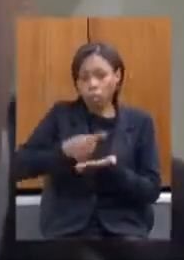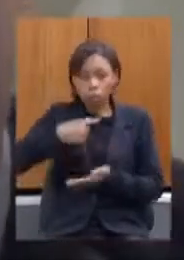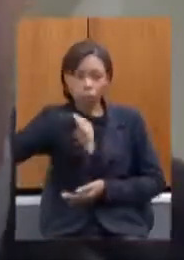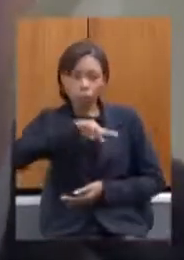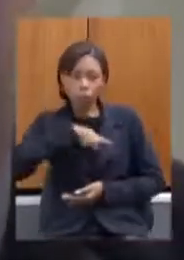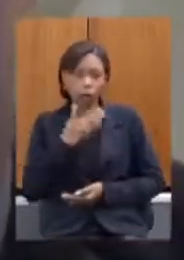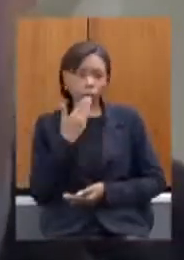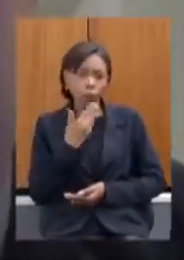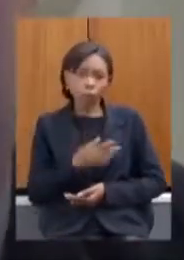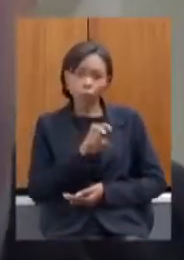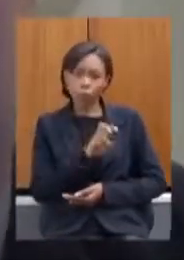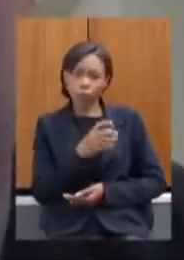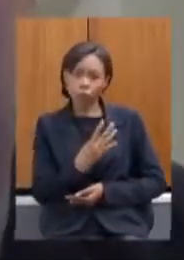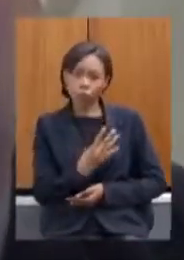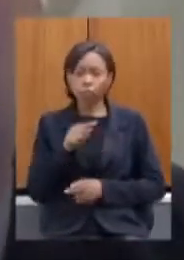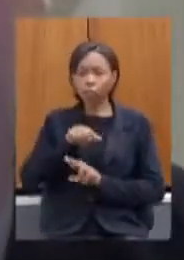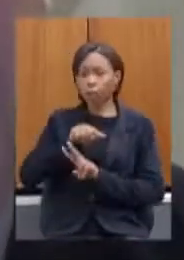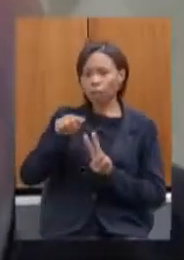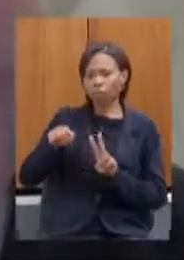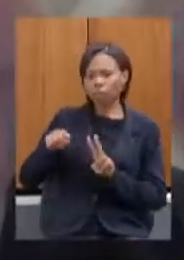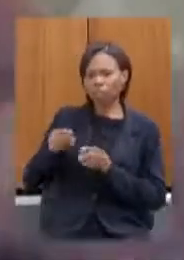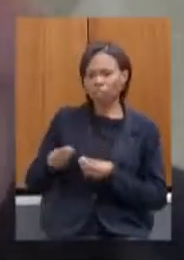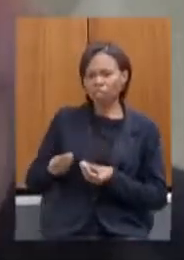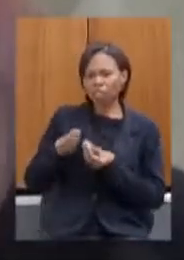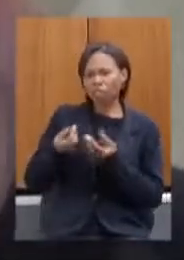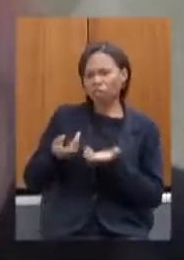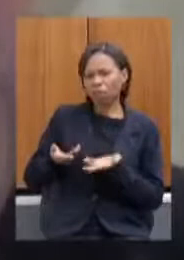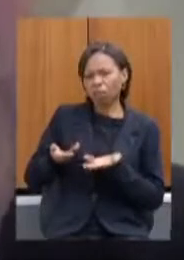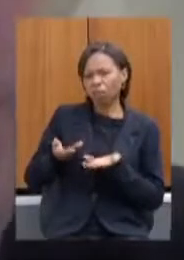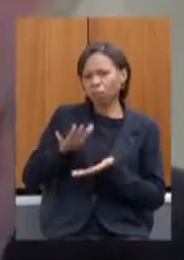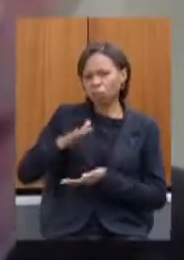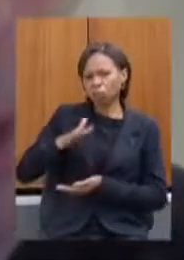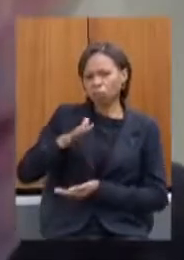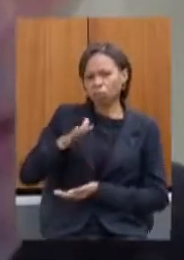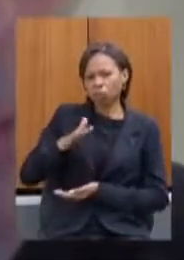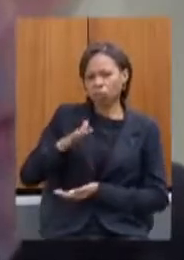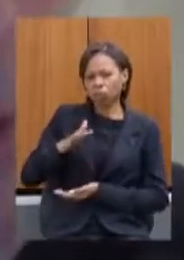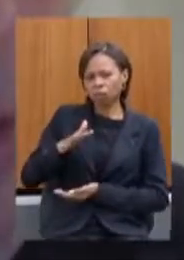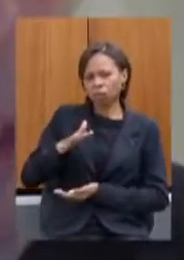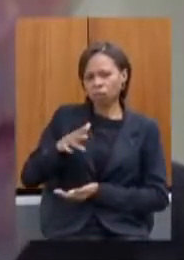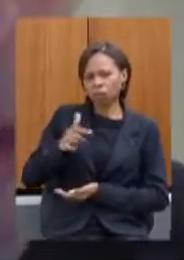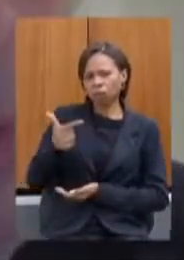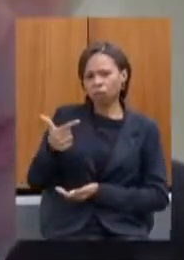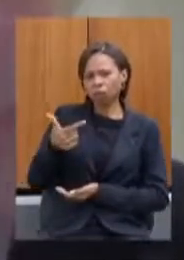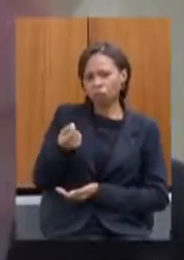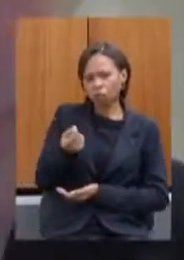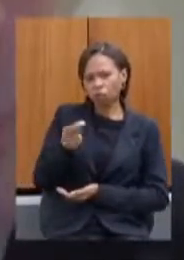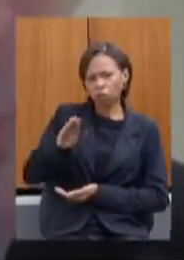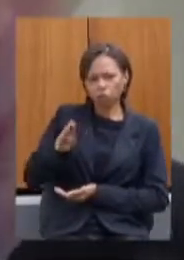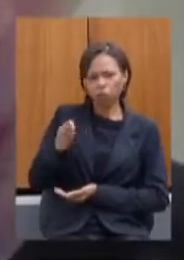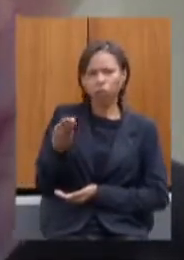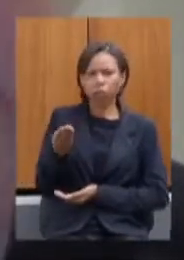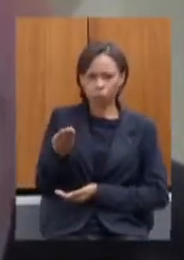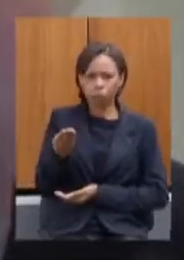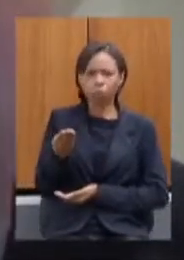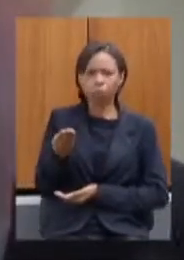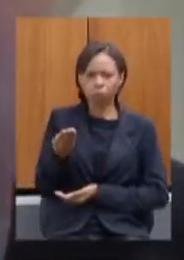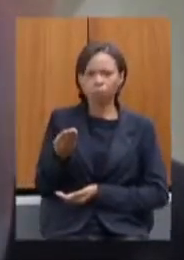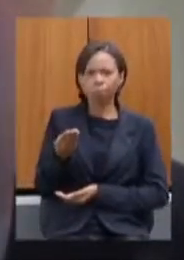o que a Vale ofereceu em torno aí de 20 bilhões né